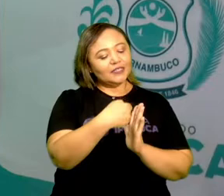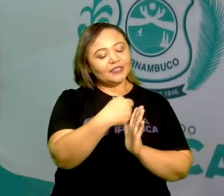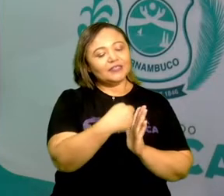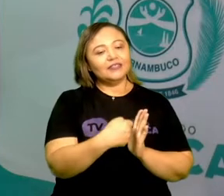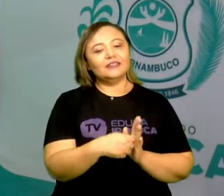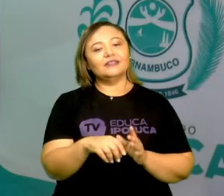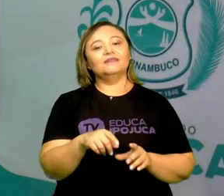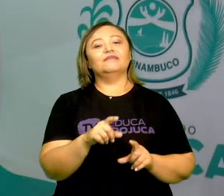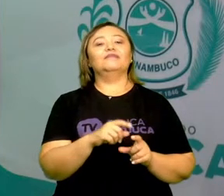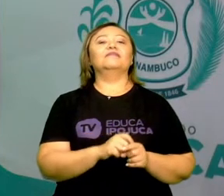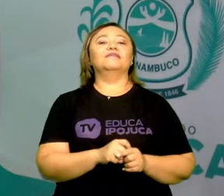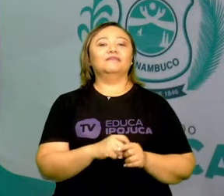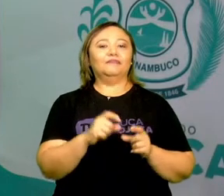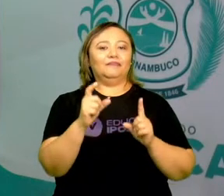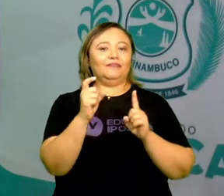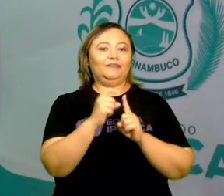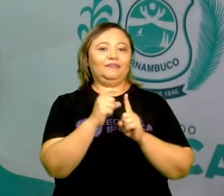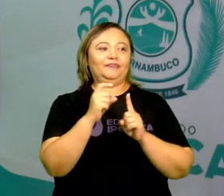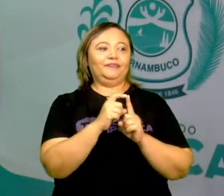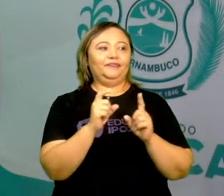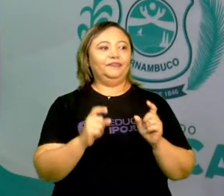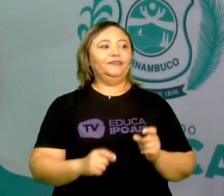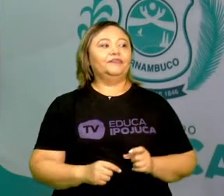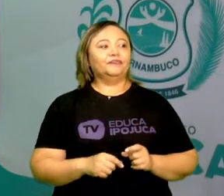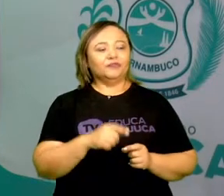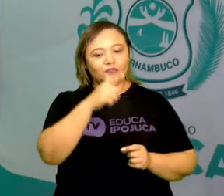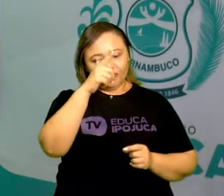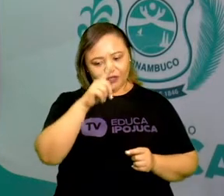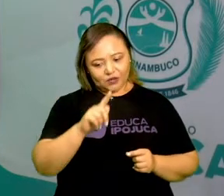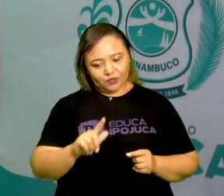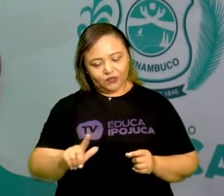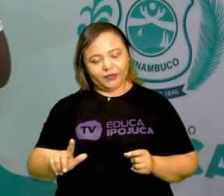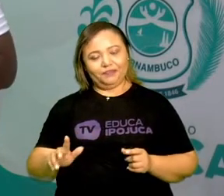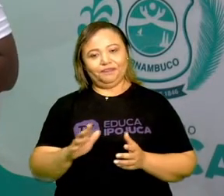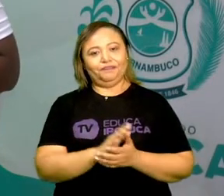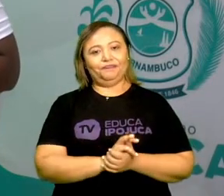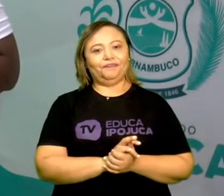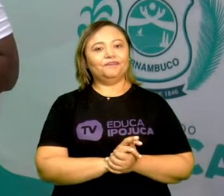letras maiúsculas. Vamos ver outra regra, certo?